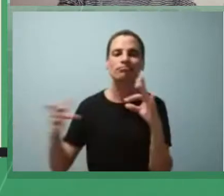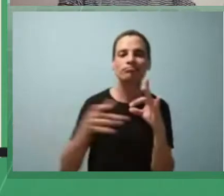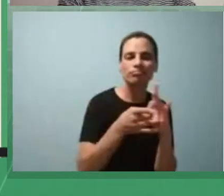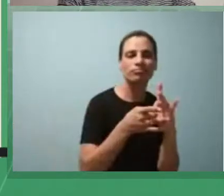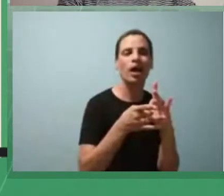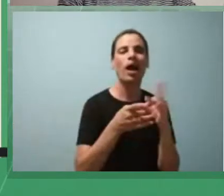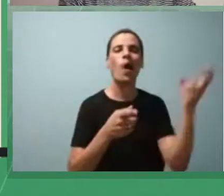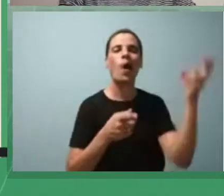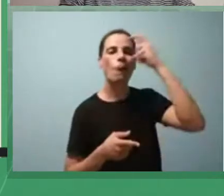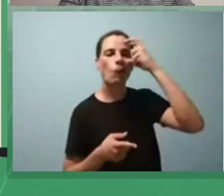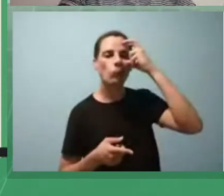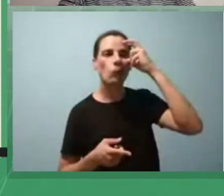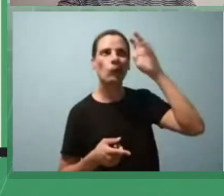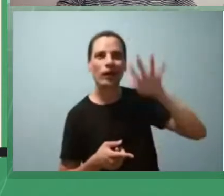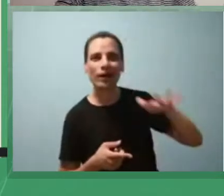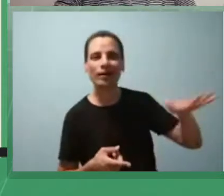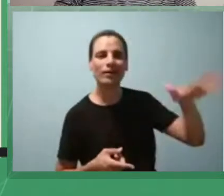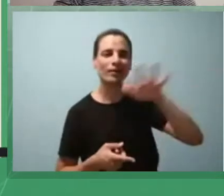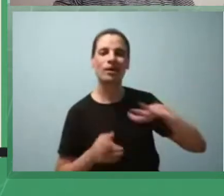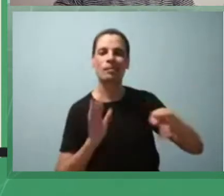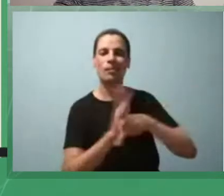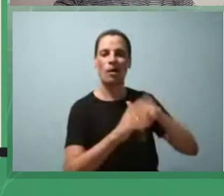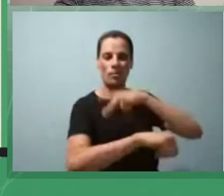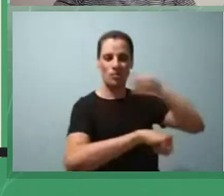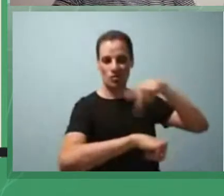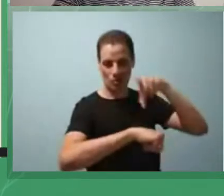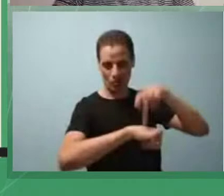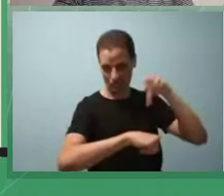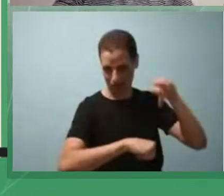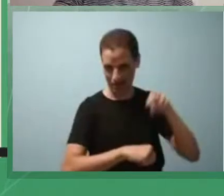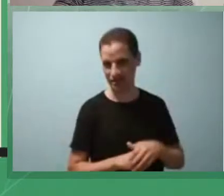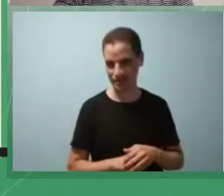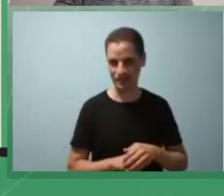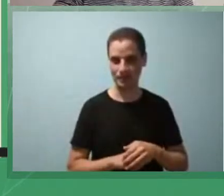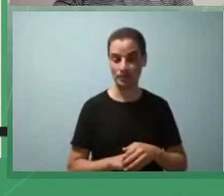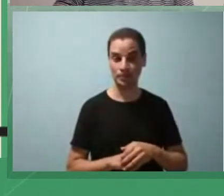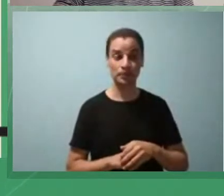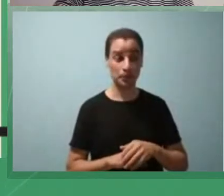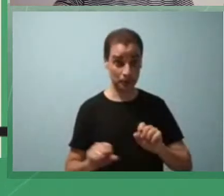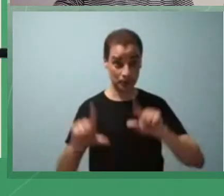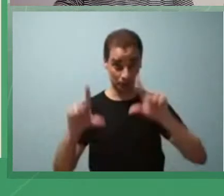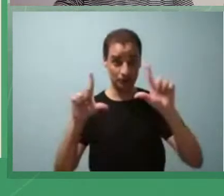aspecto cultural de determinado país pode passar professor